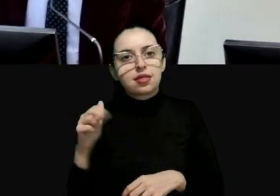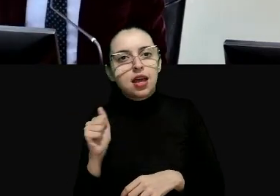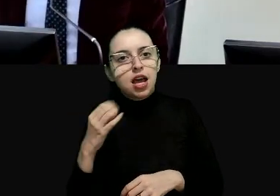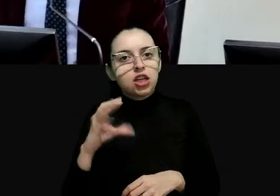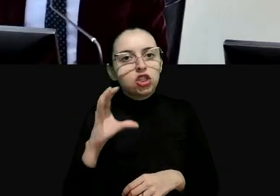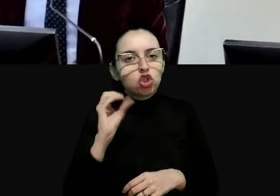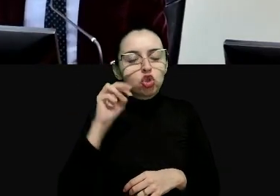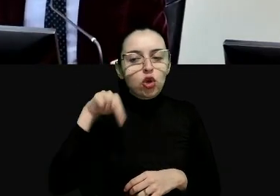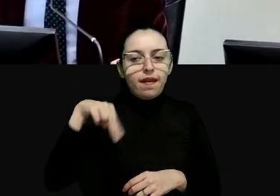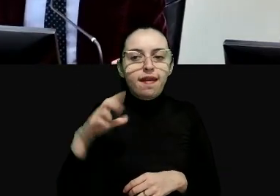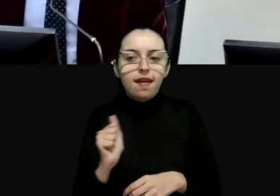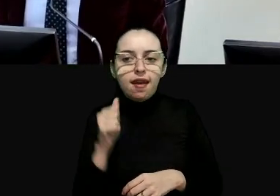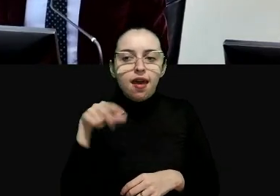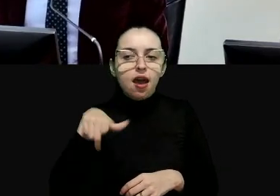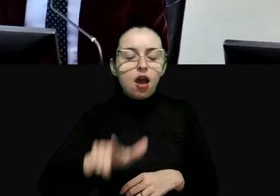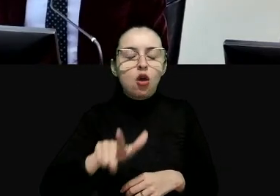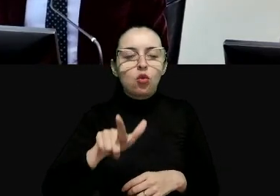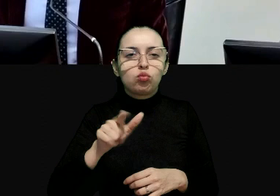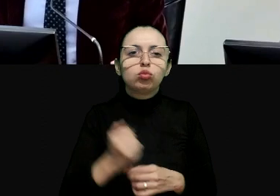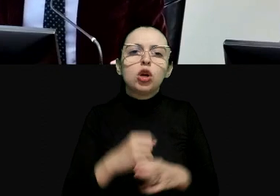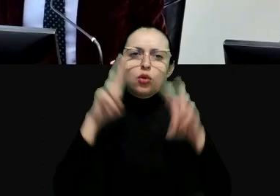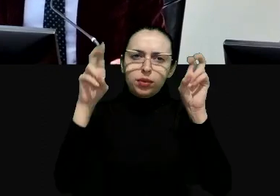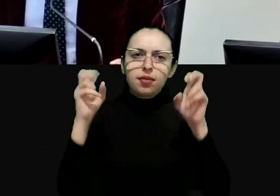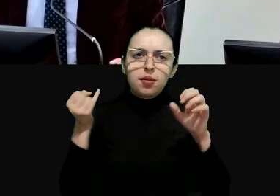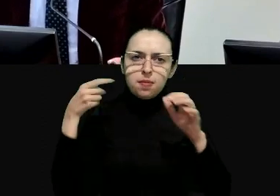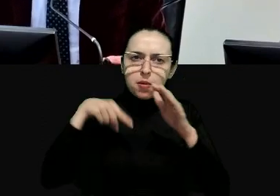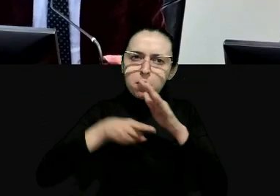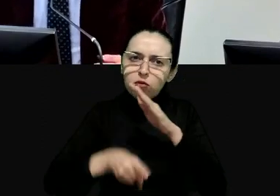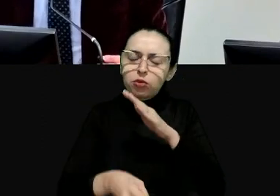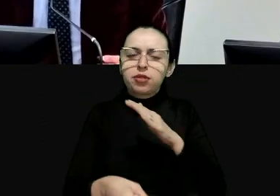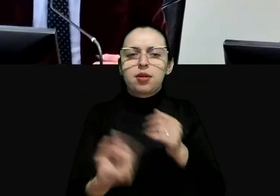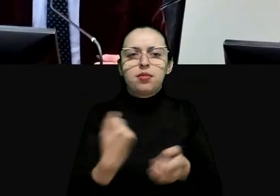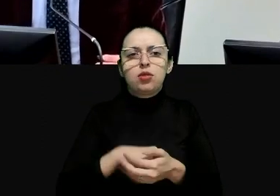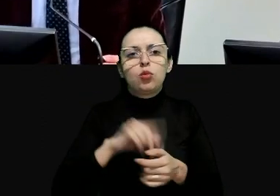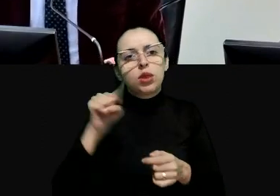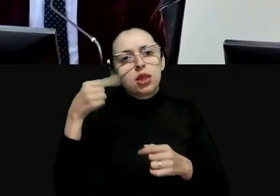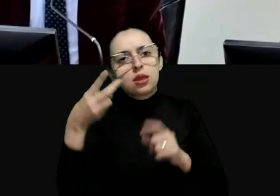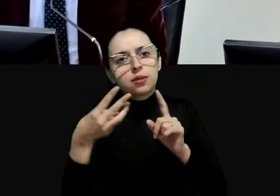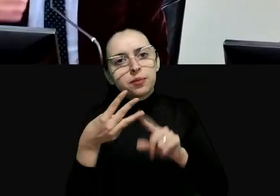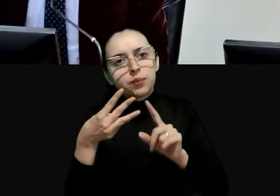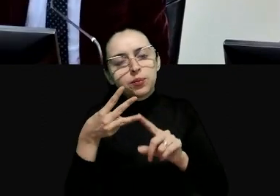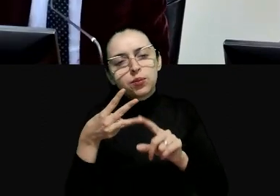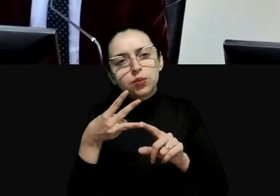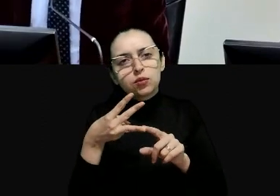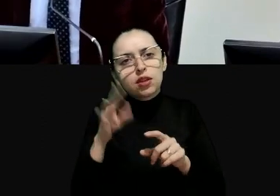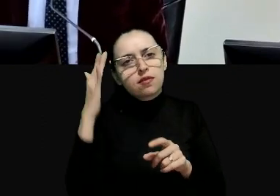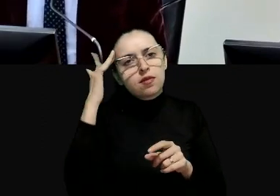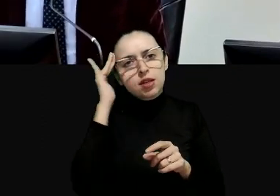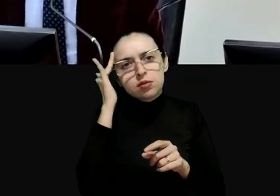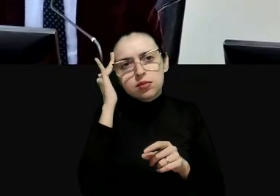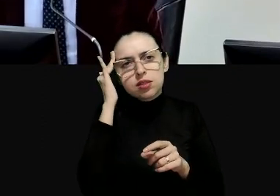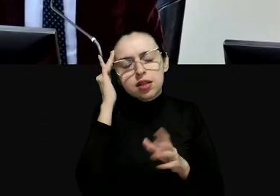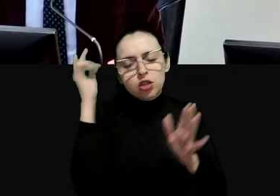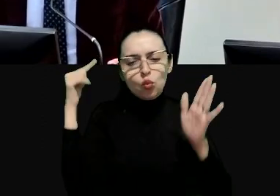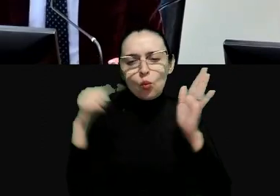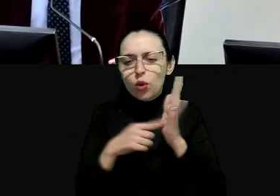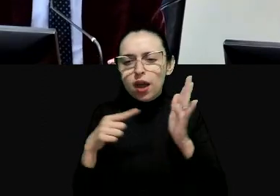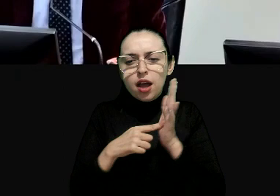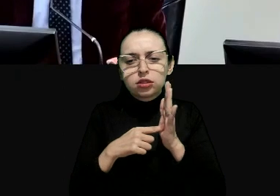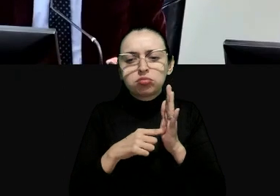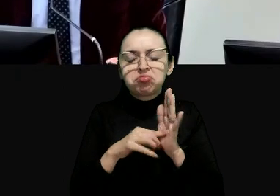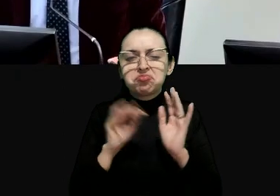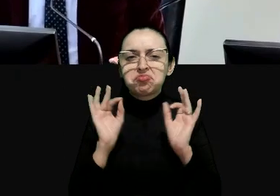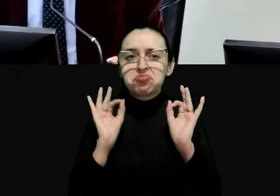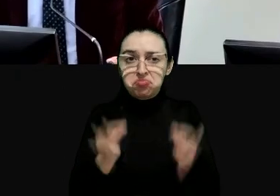fundamental neste constitucionalismo e depois vamos ver qual é o impacto real